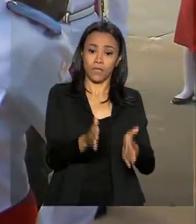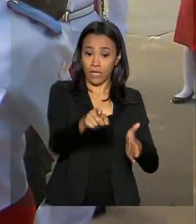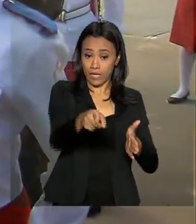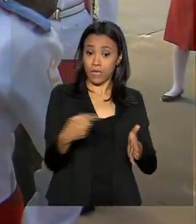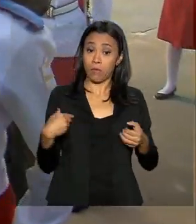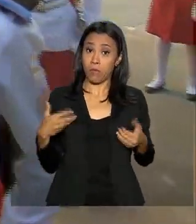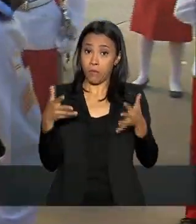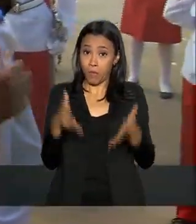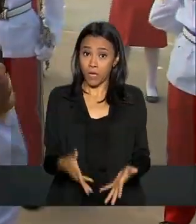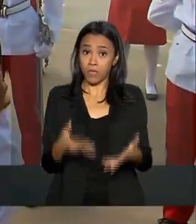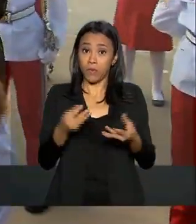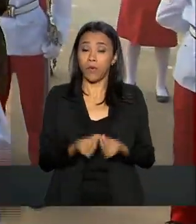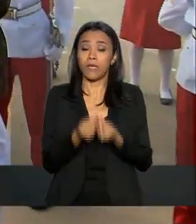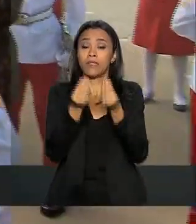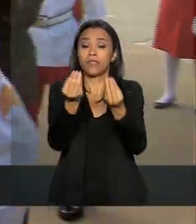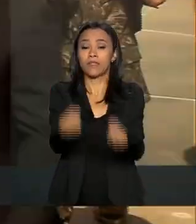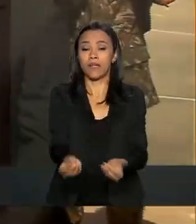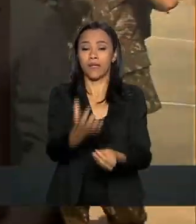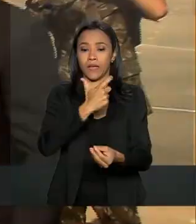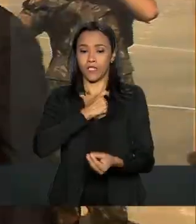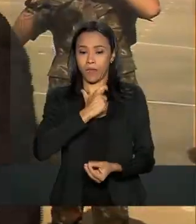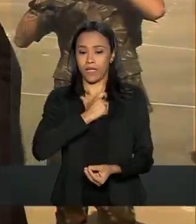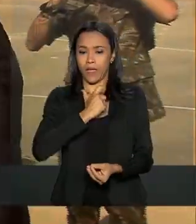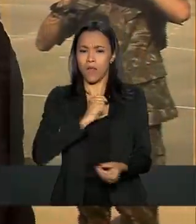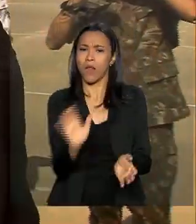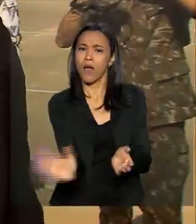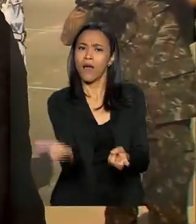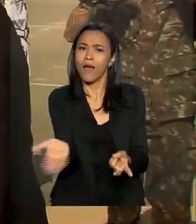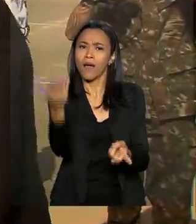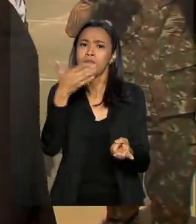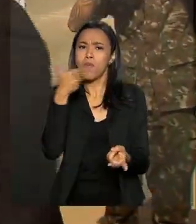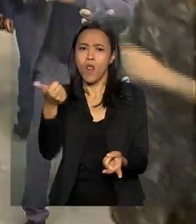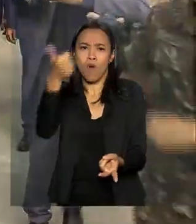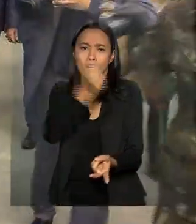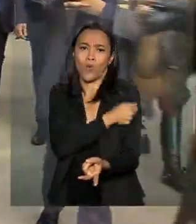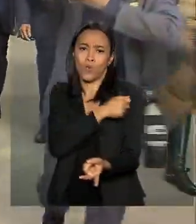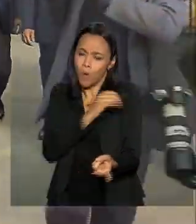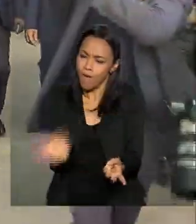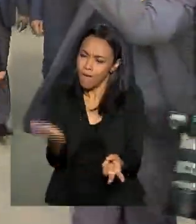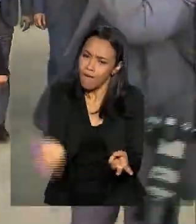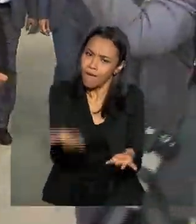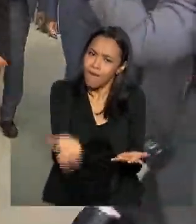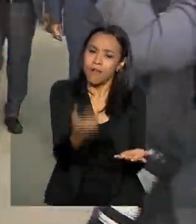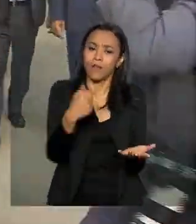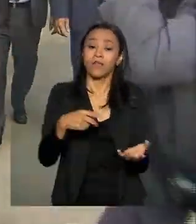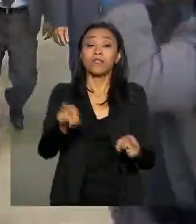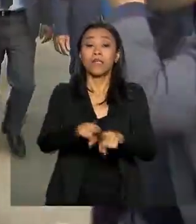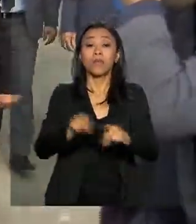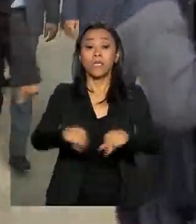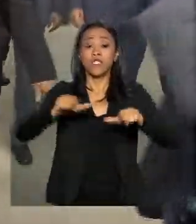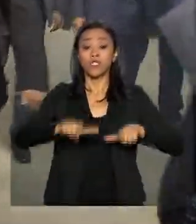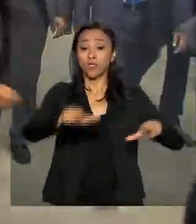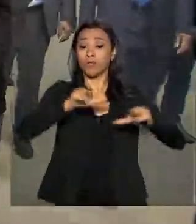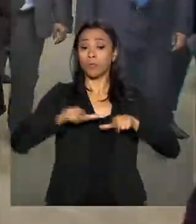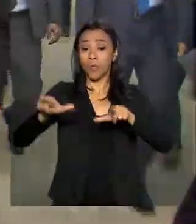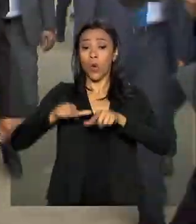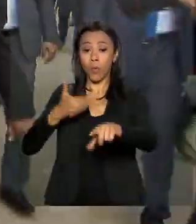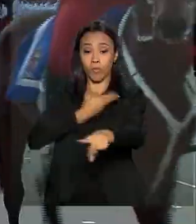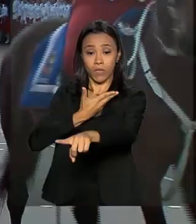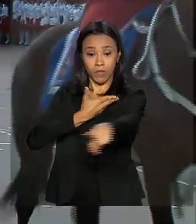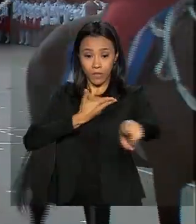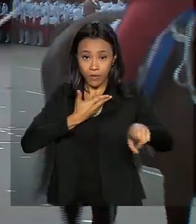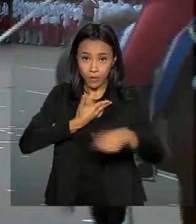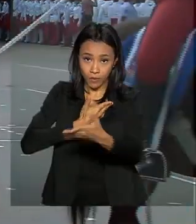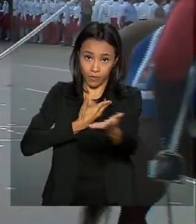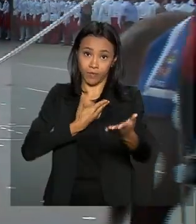ainda da entrega de medalhas de incentivo ao estudo para os melhores alunos. Além de diplomas, para os amigos do Colégio Militar.